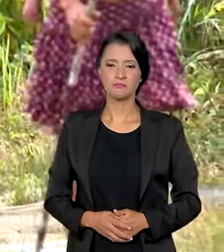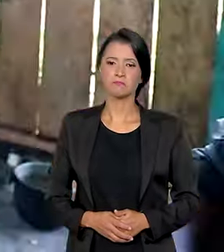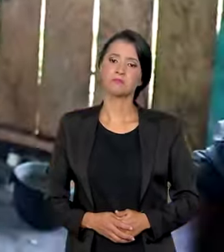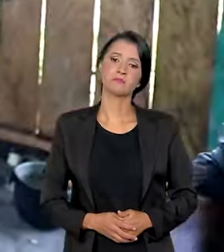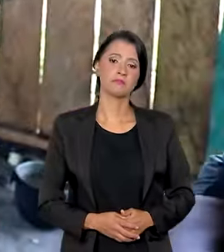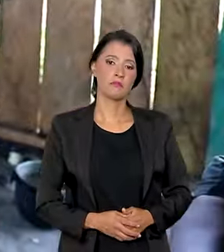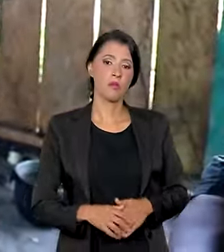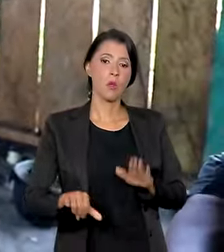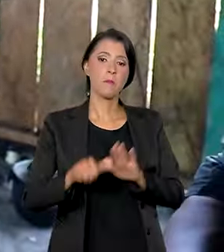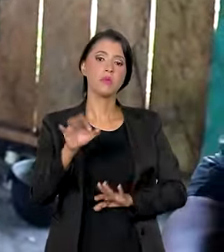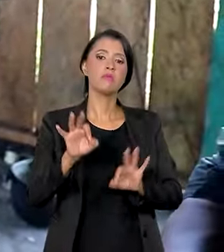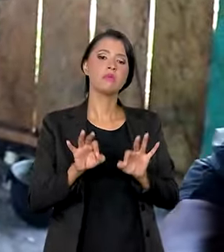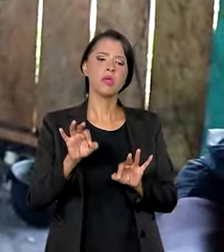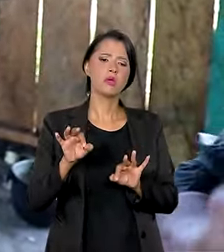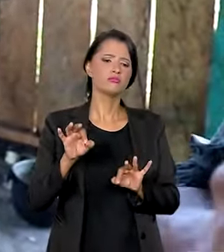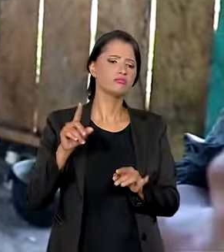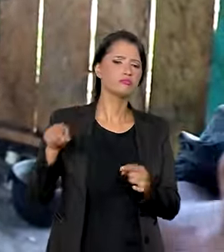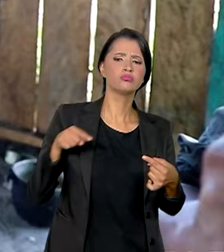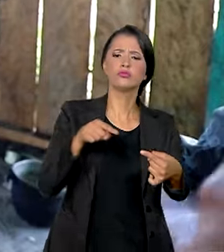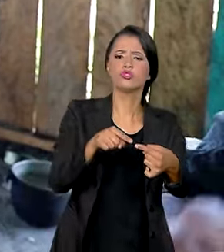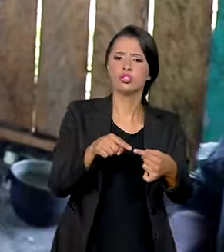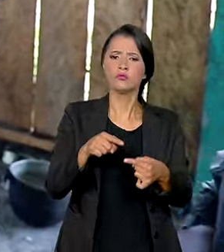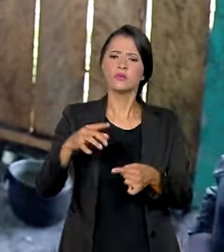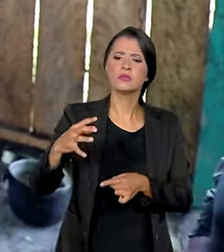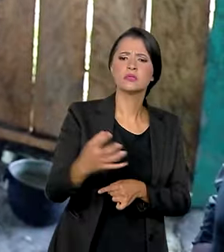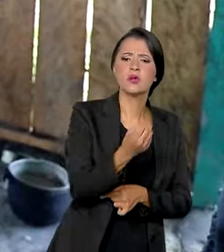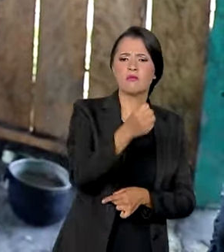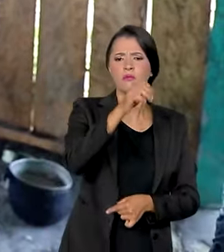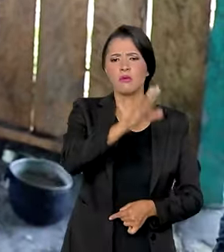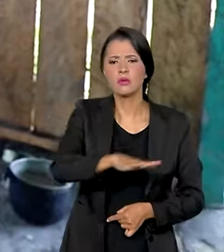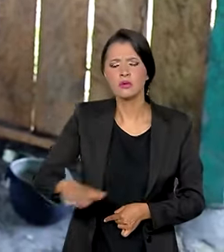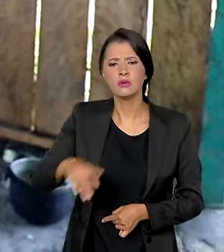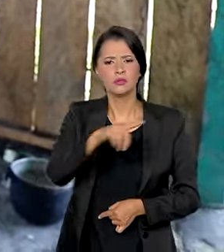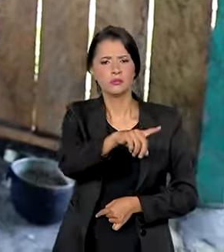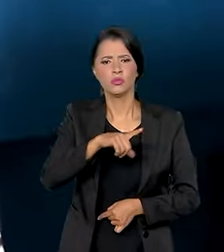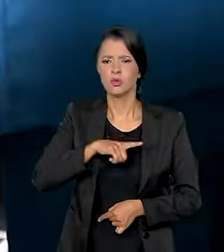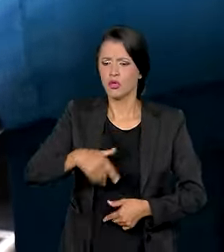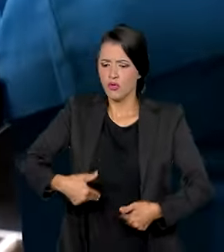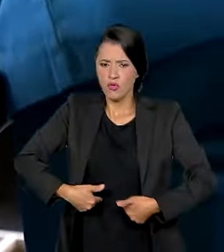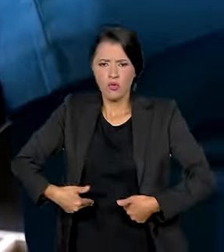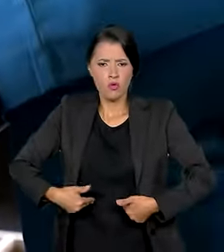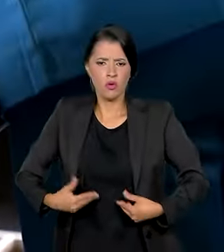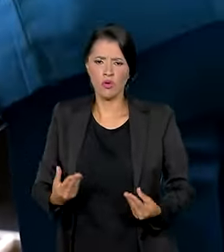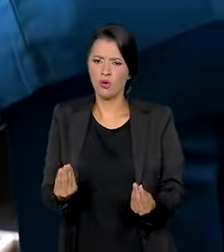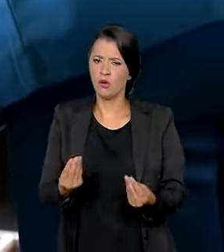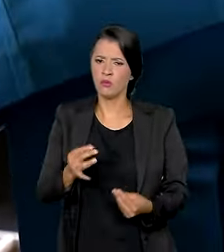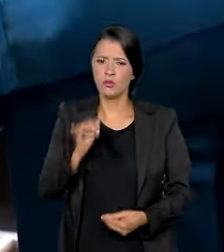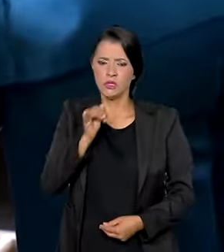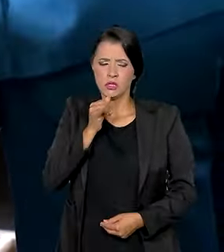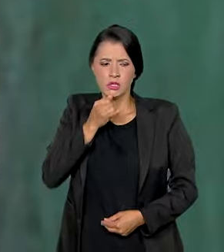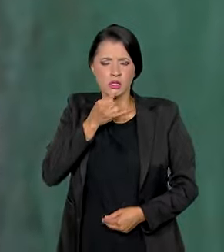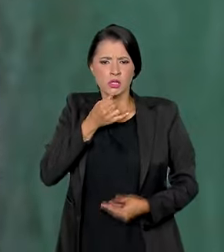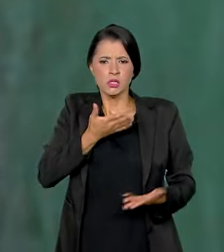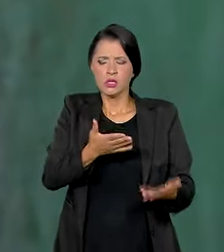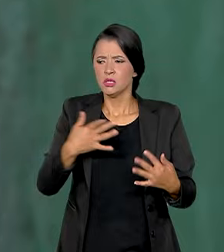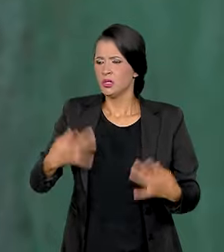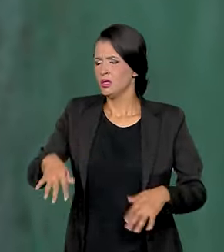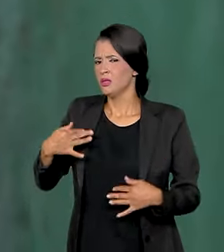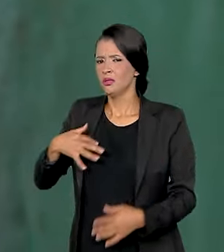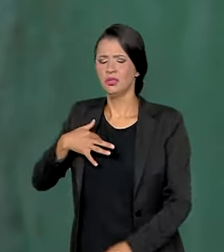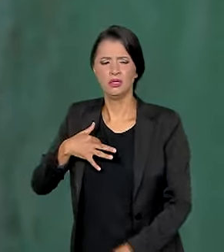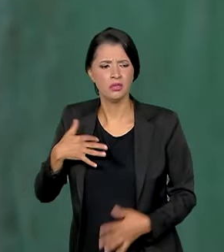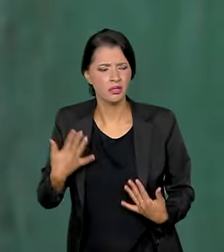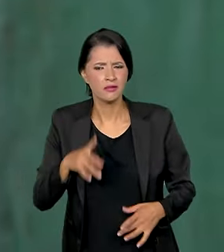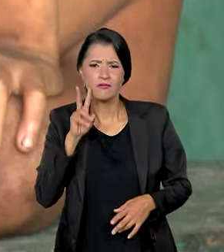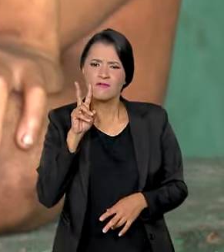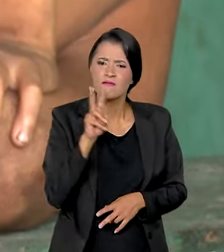O primeiro plano é para salvar as crianças, porque está tendo muita fome também. É triste, né? Dói